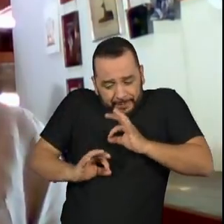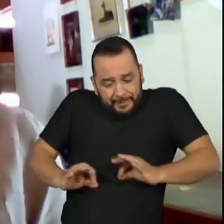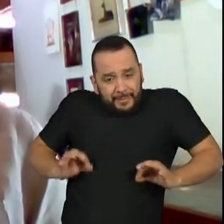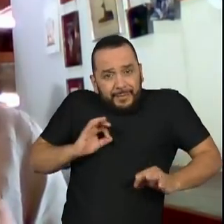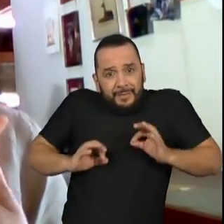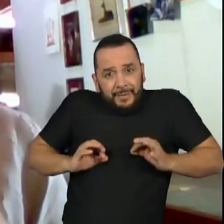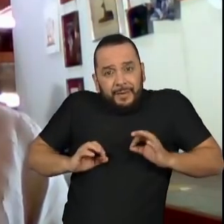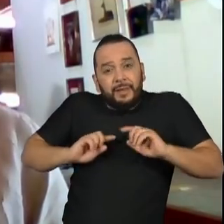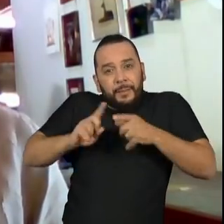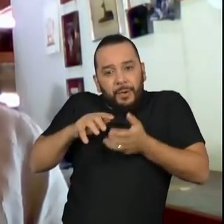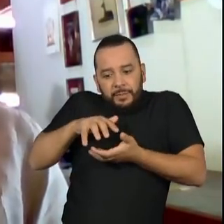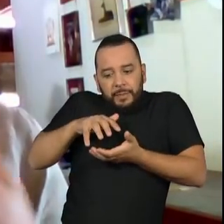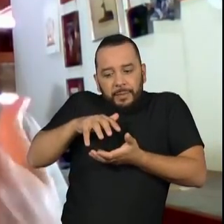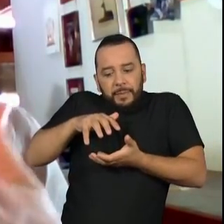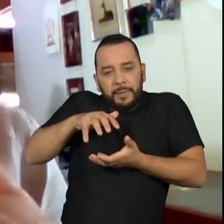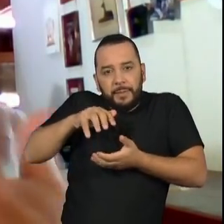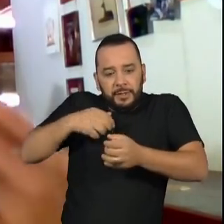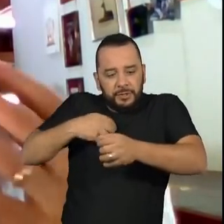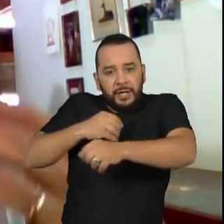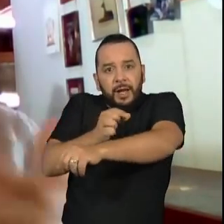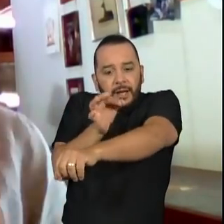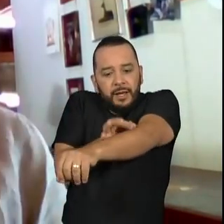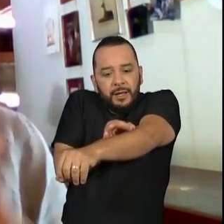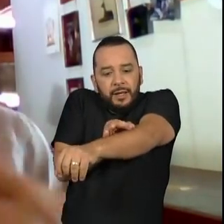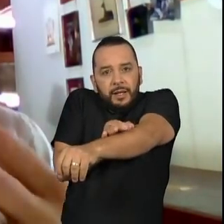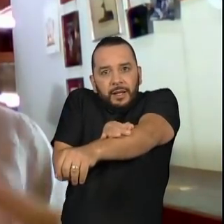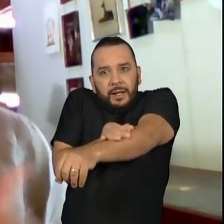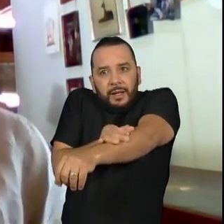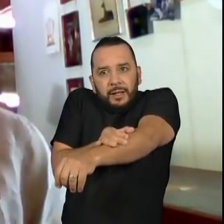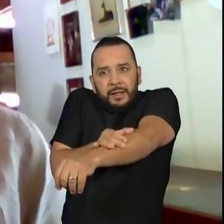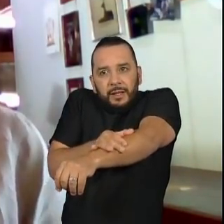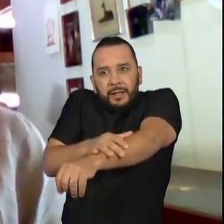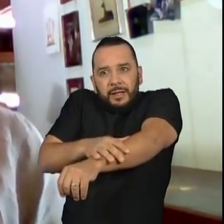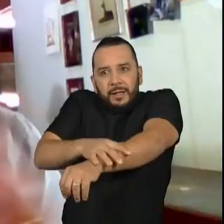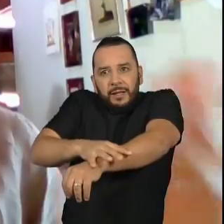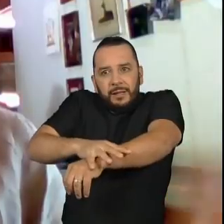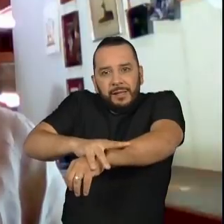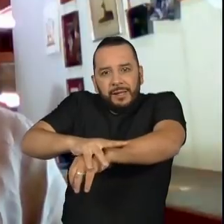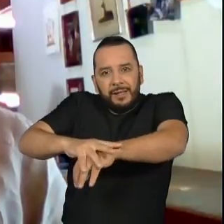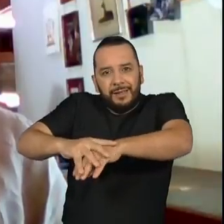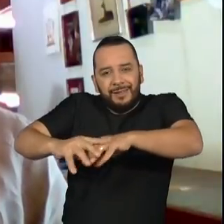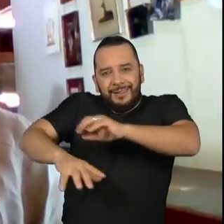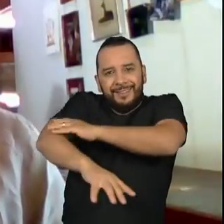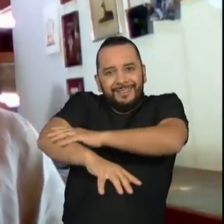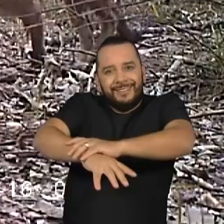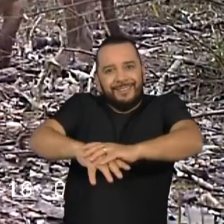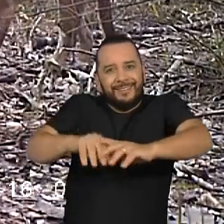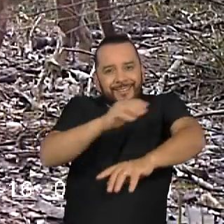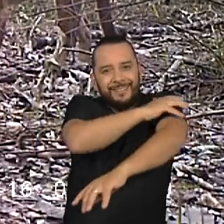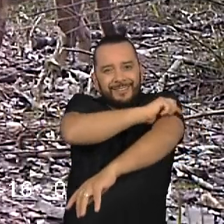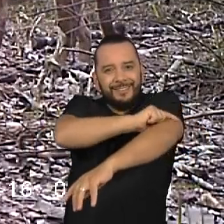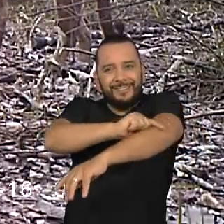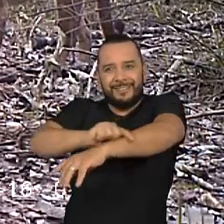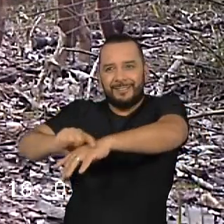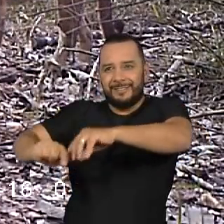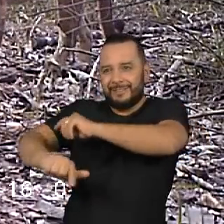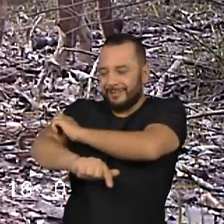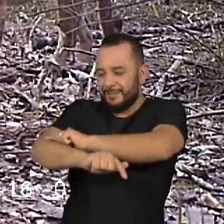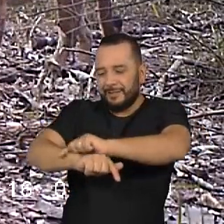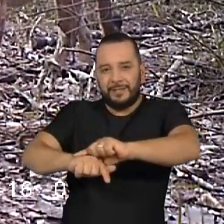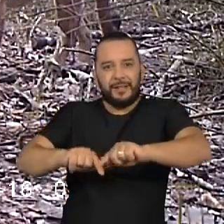conforme eles vão crescendo, essas pintas vão desaparecendo e ela vai assumindo essa coloração toda